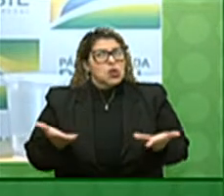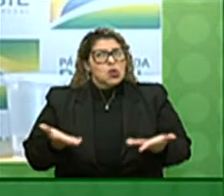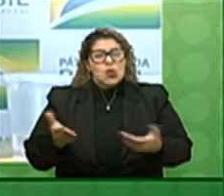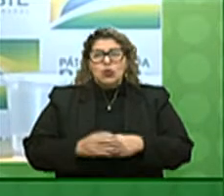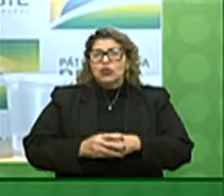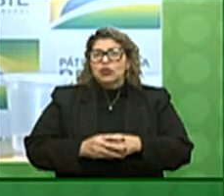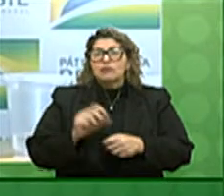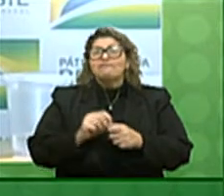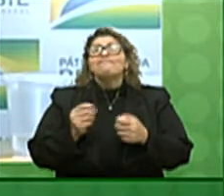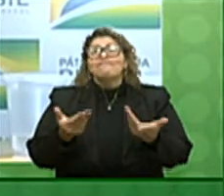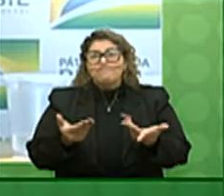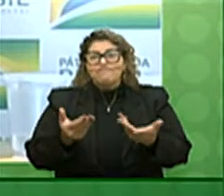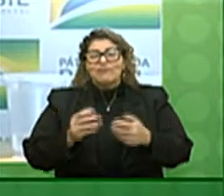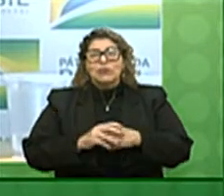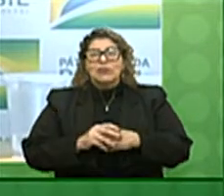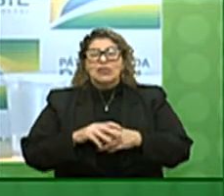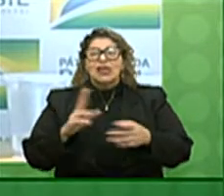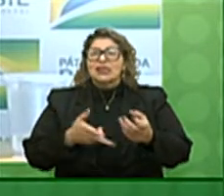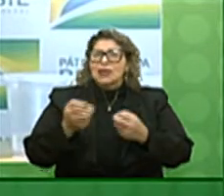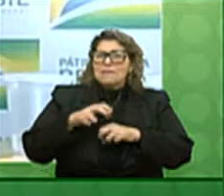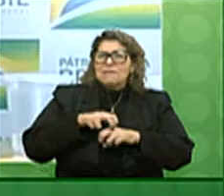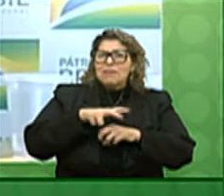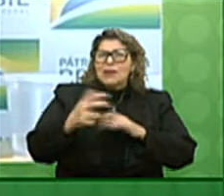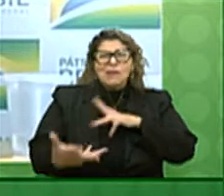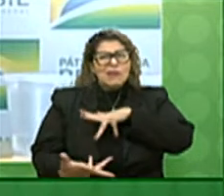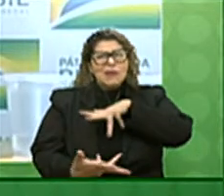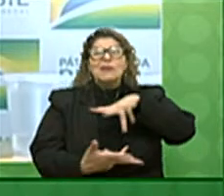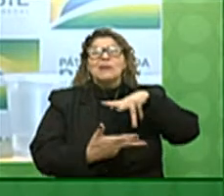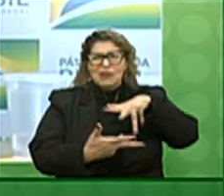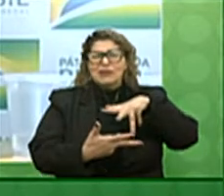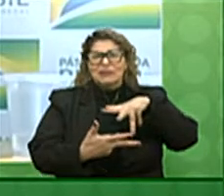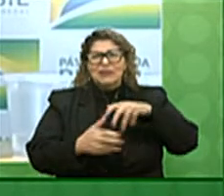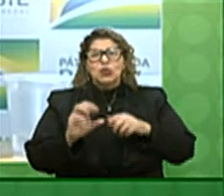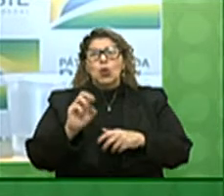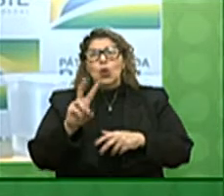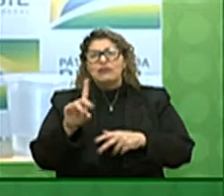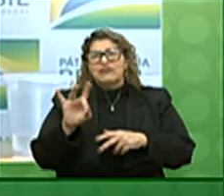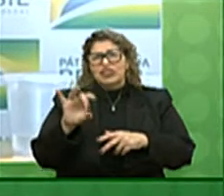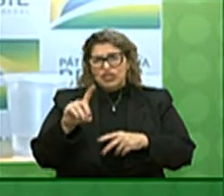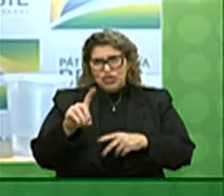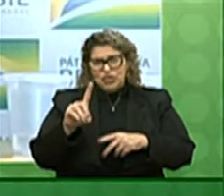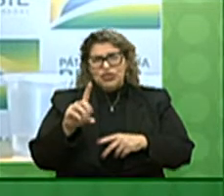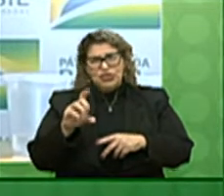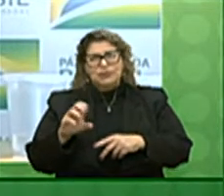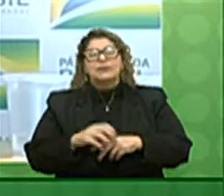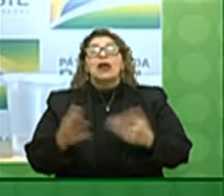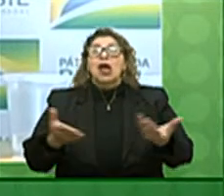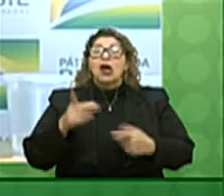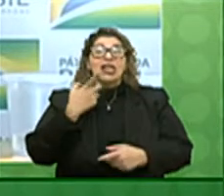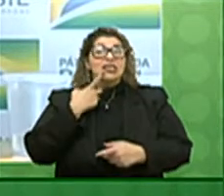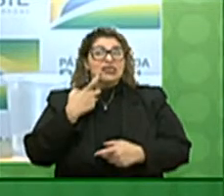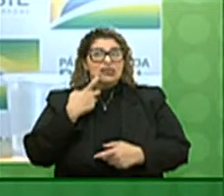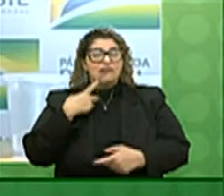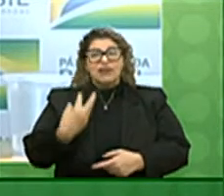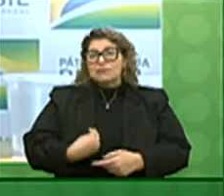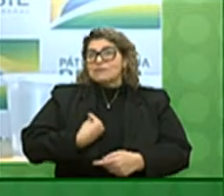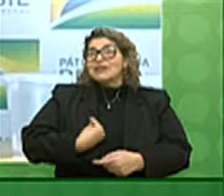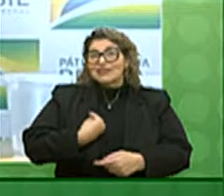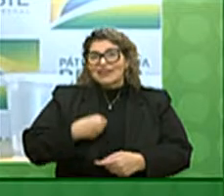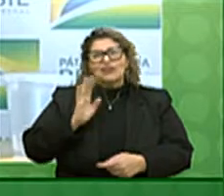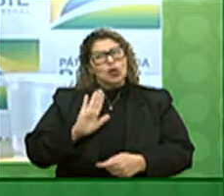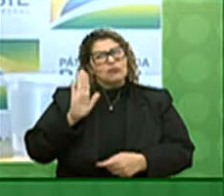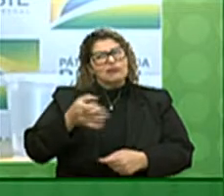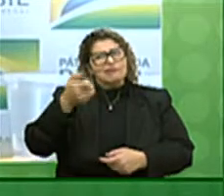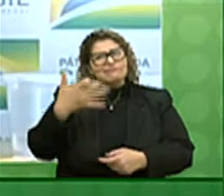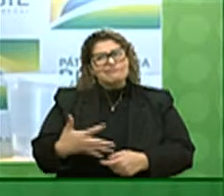fruto dessa pandemia do Covid-19. Também é uma sexta-feira com a presença que já foi